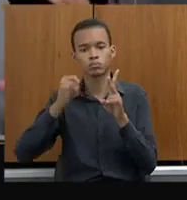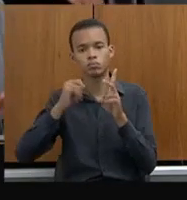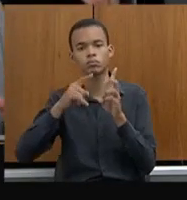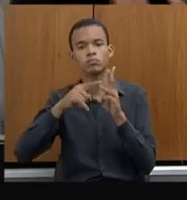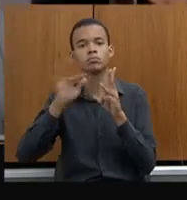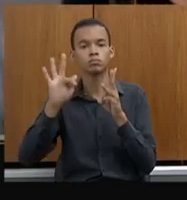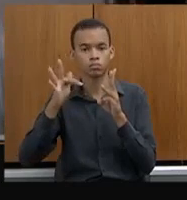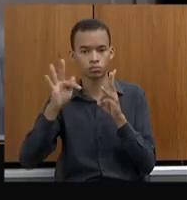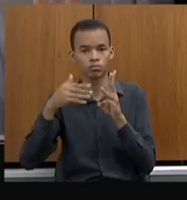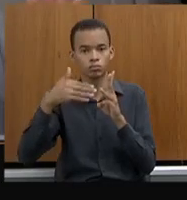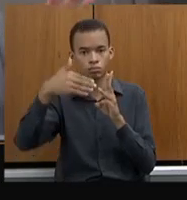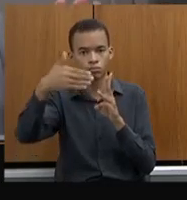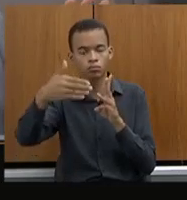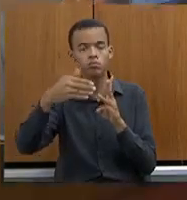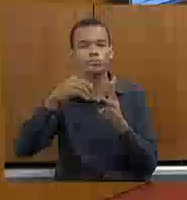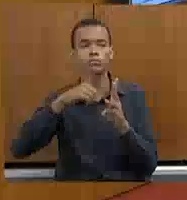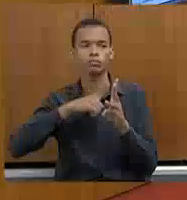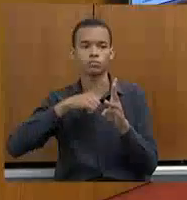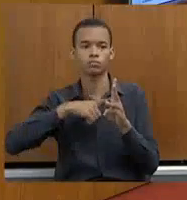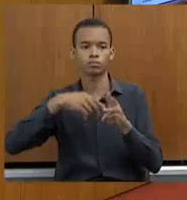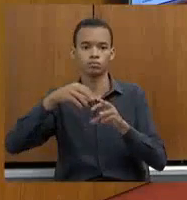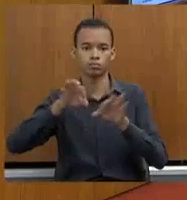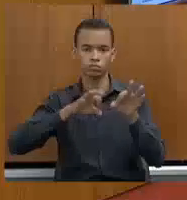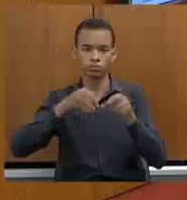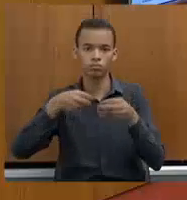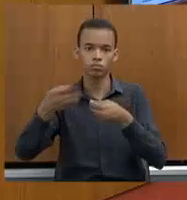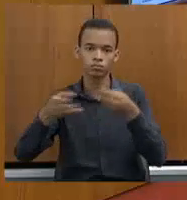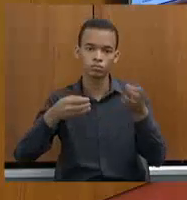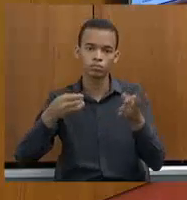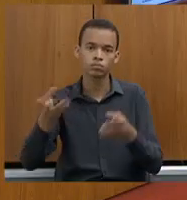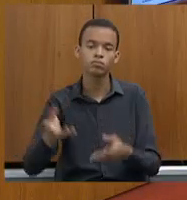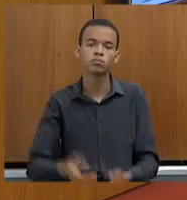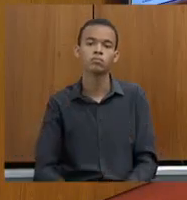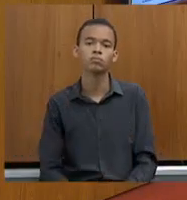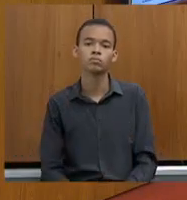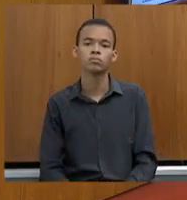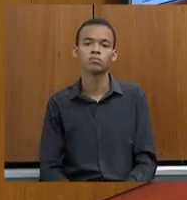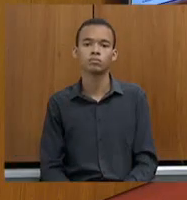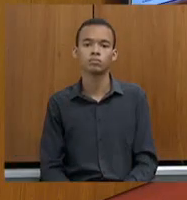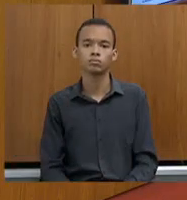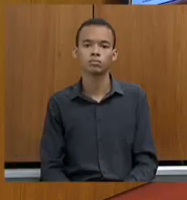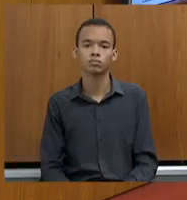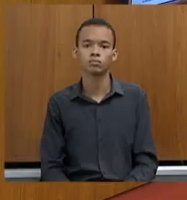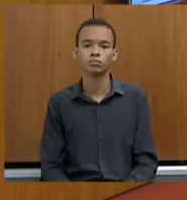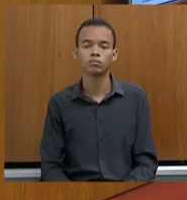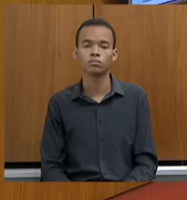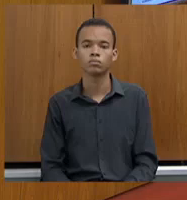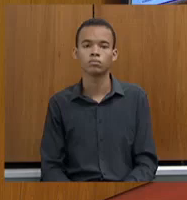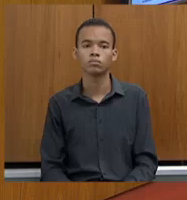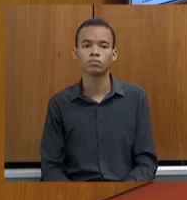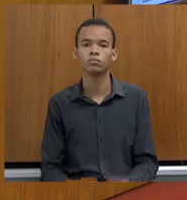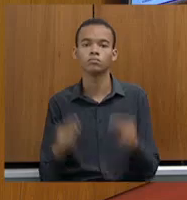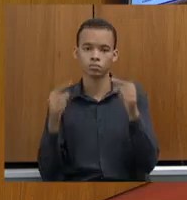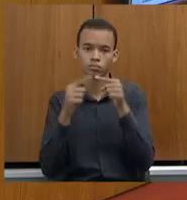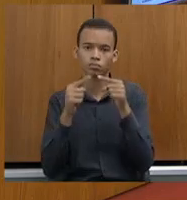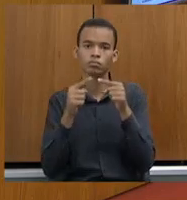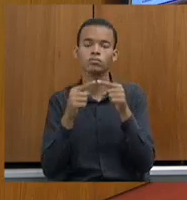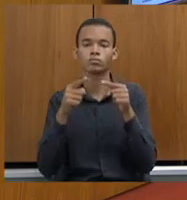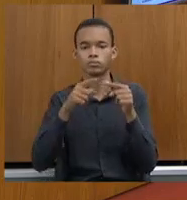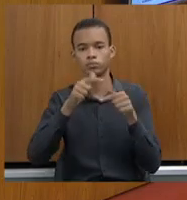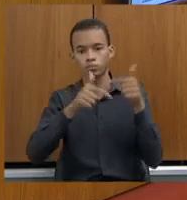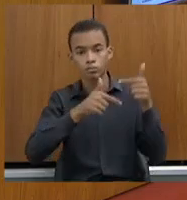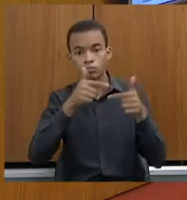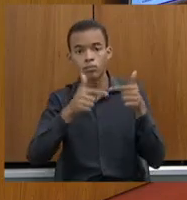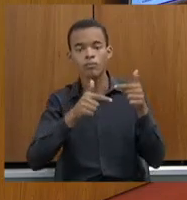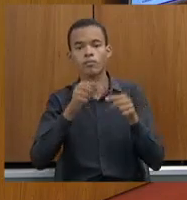isso está pautado, está observando todo esse trabalho que foi feito